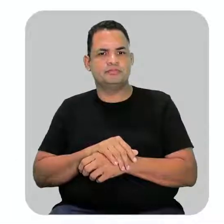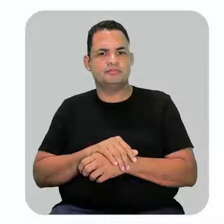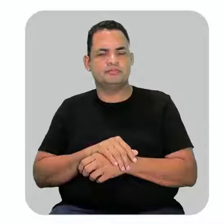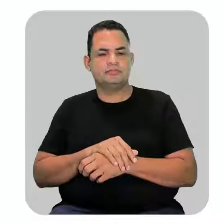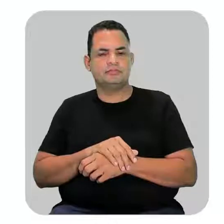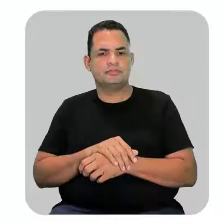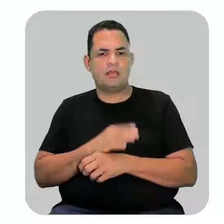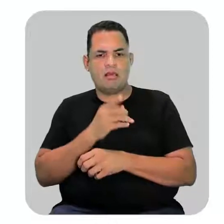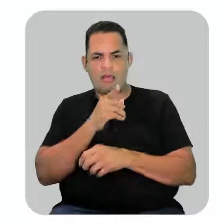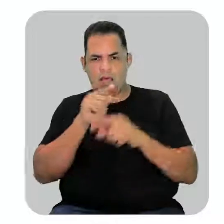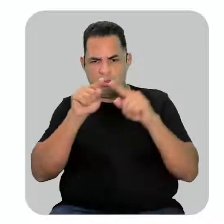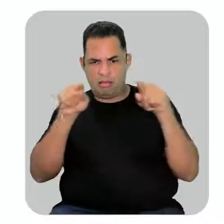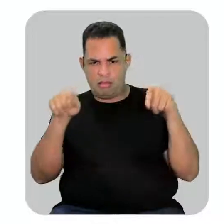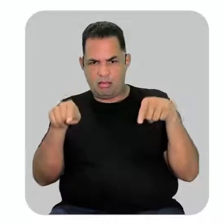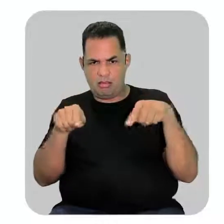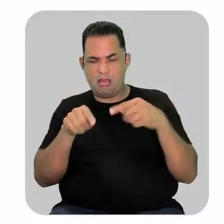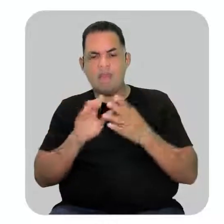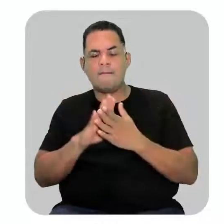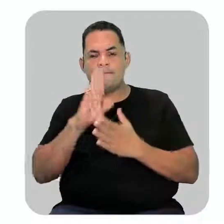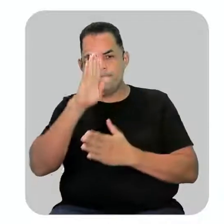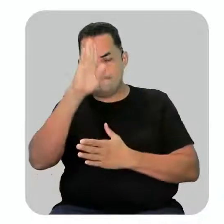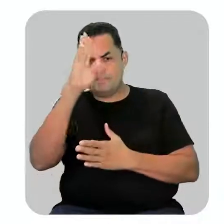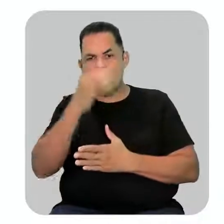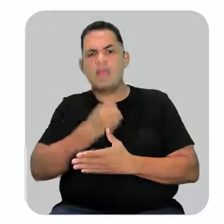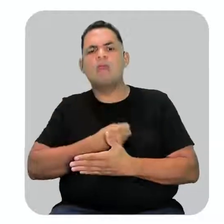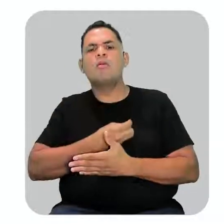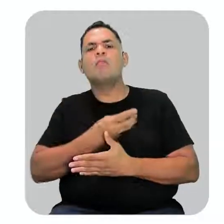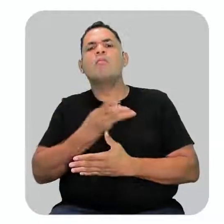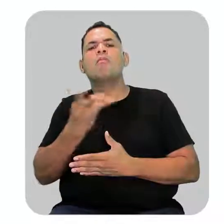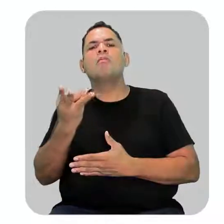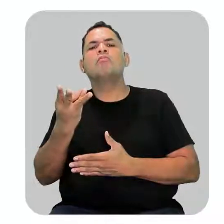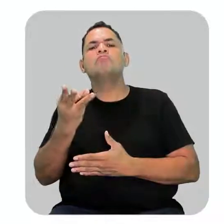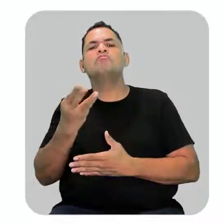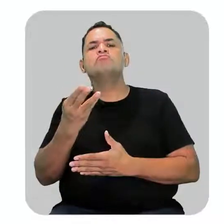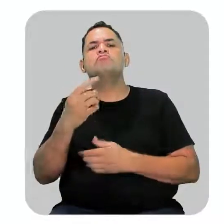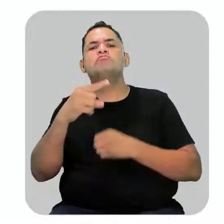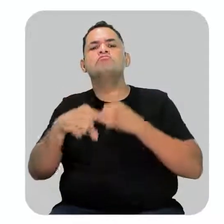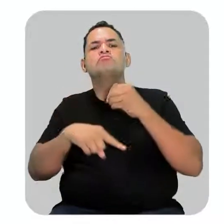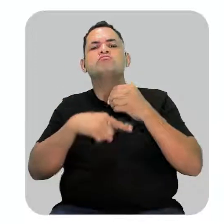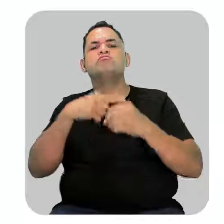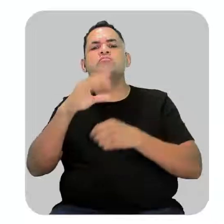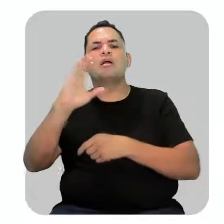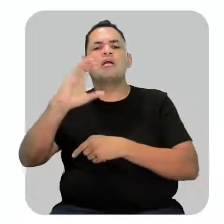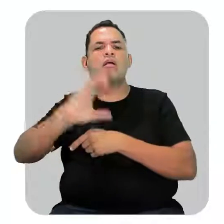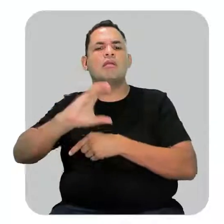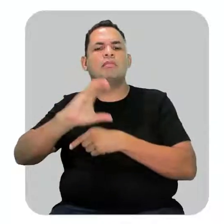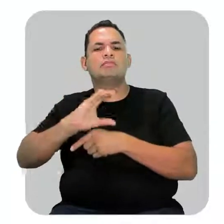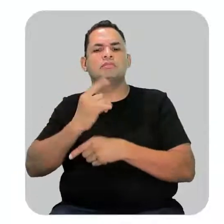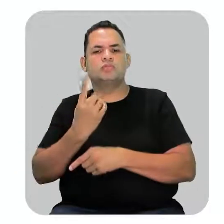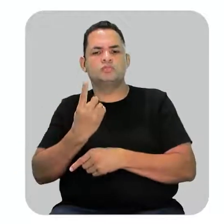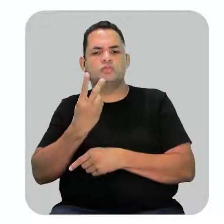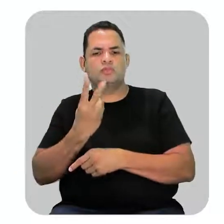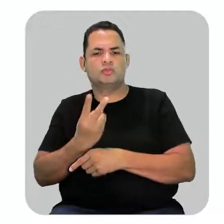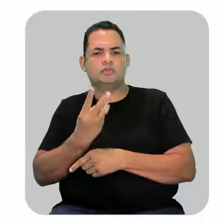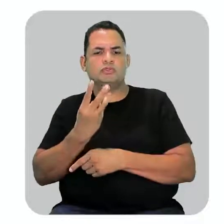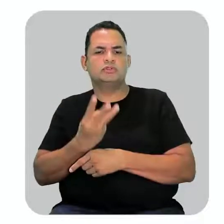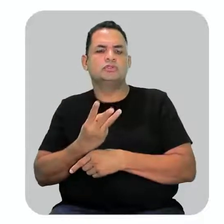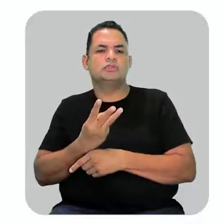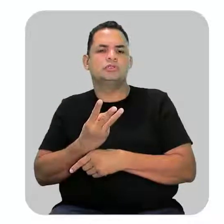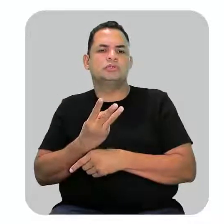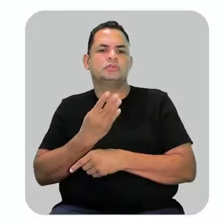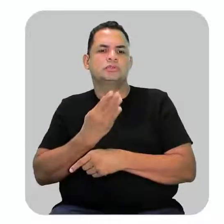minha cadeia principal, quantos átomos de carbono eu teria? Eu teria aqui 1, 2, 3,